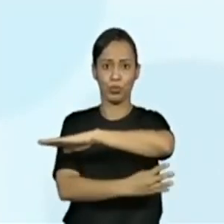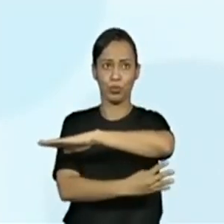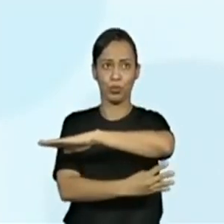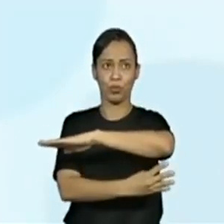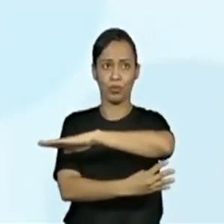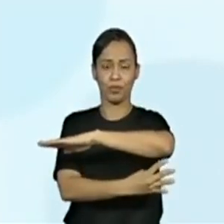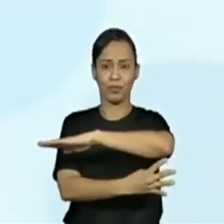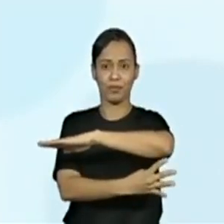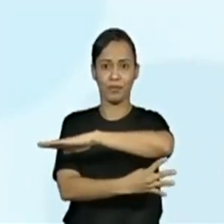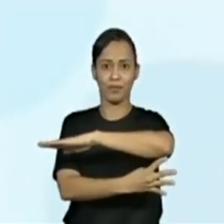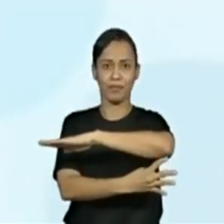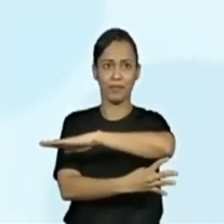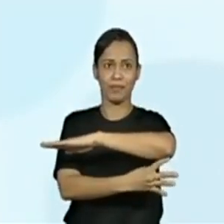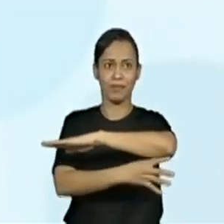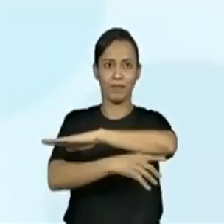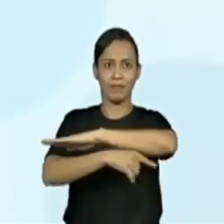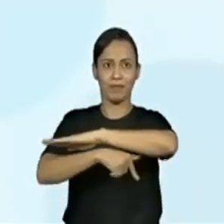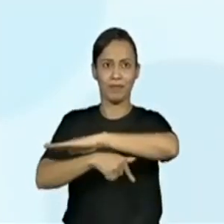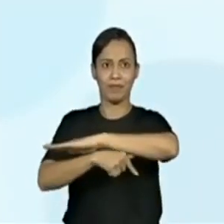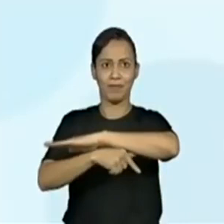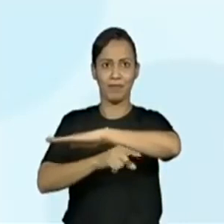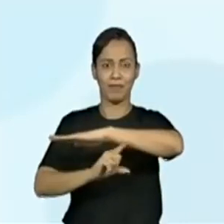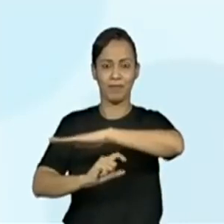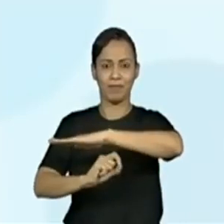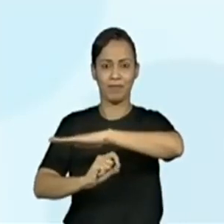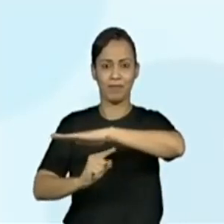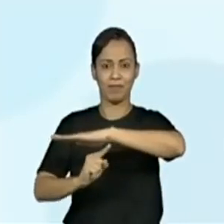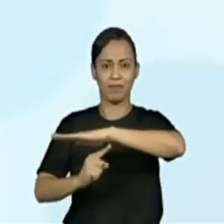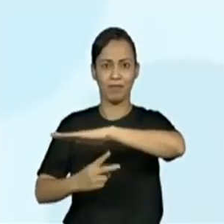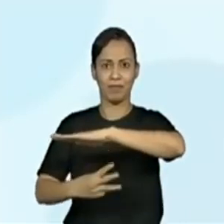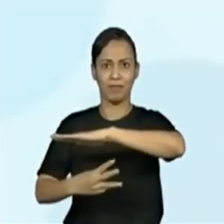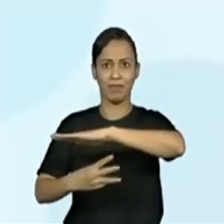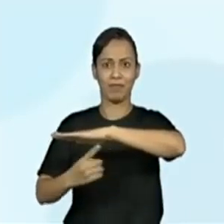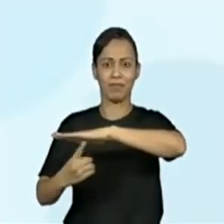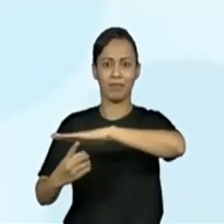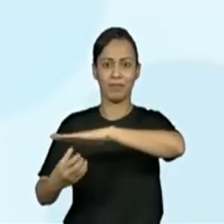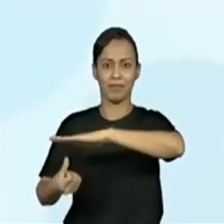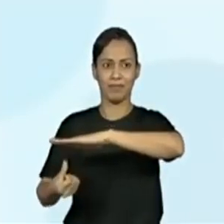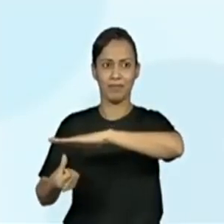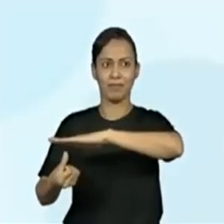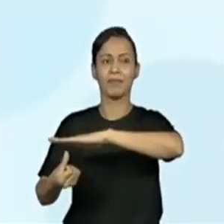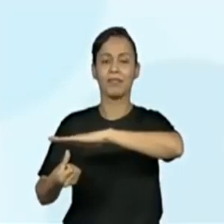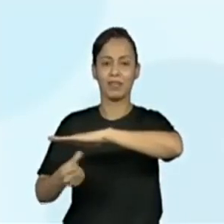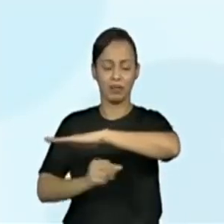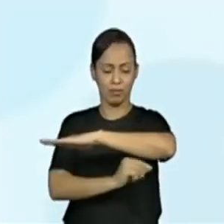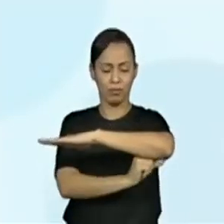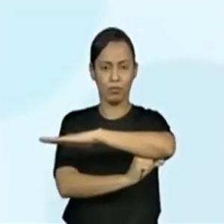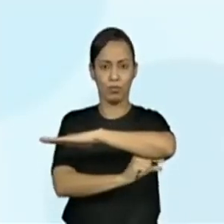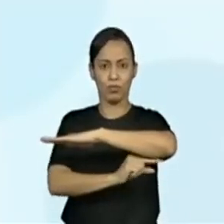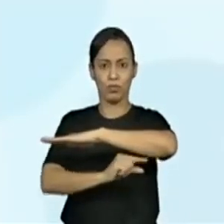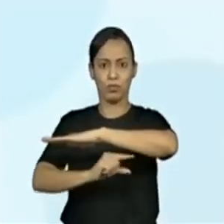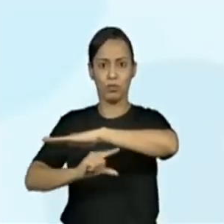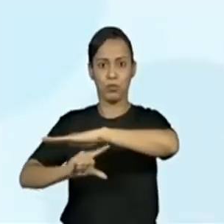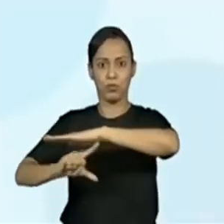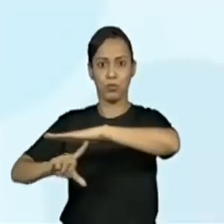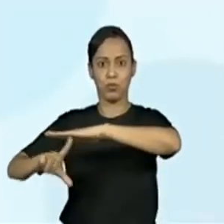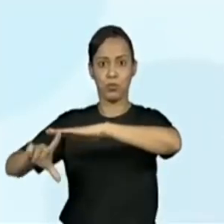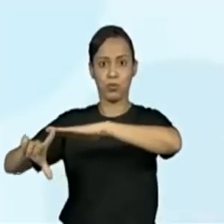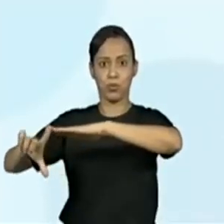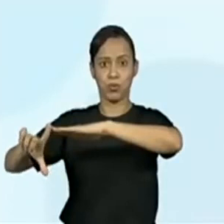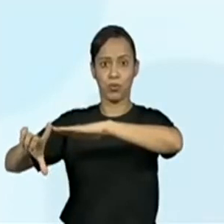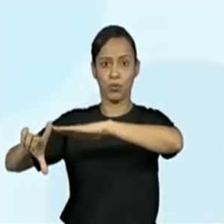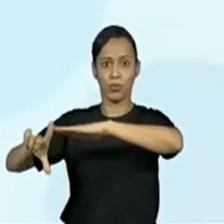Nós partimos do número 4 e chegamos até o número 16. Então, a sequência também é crescente.